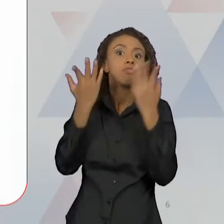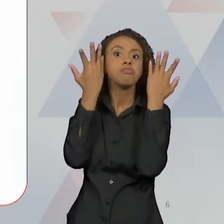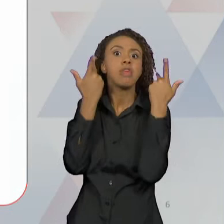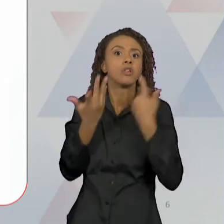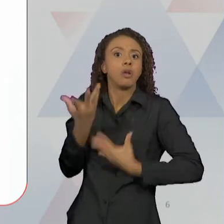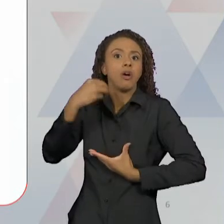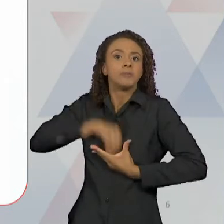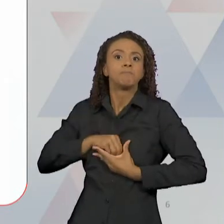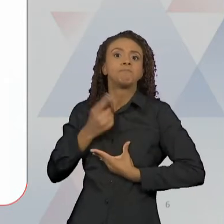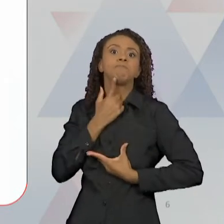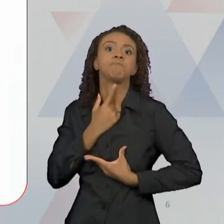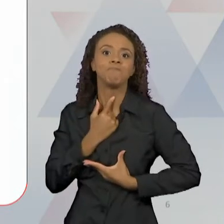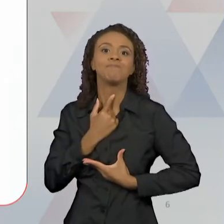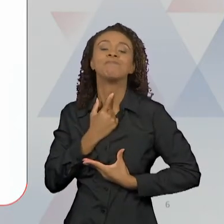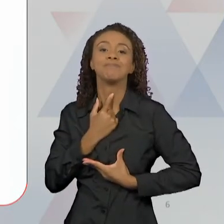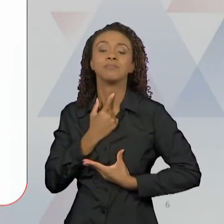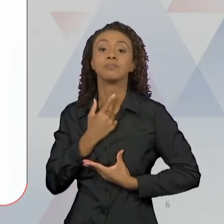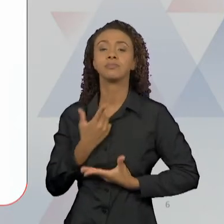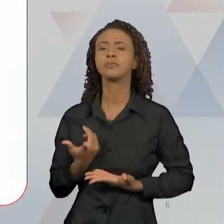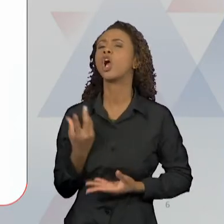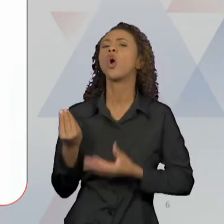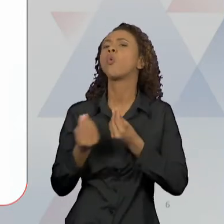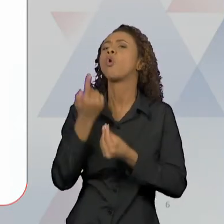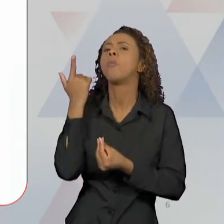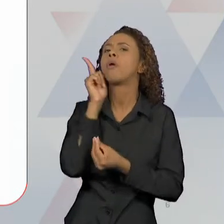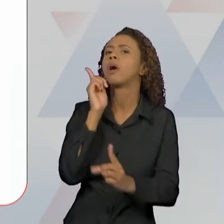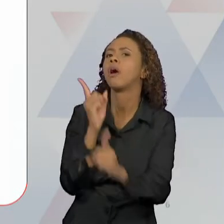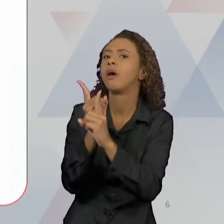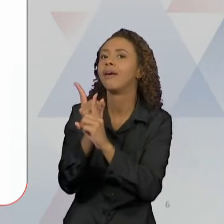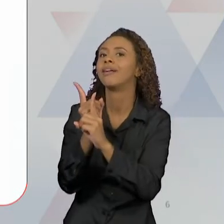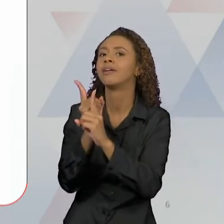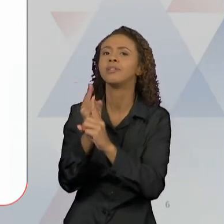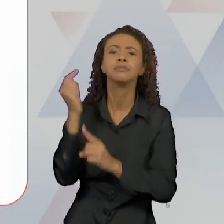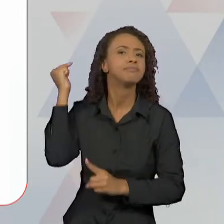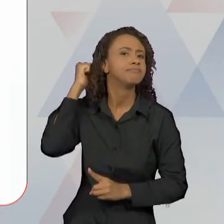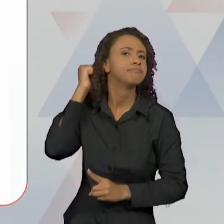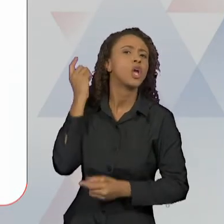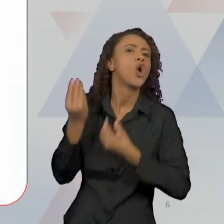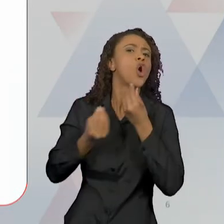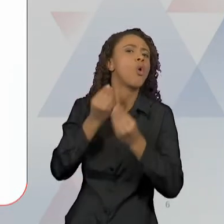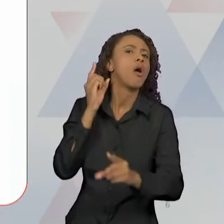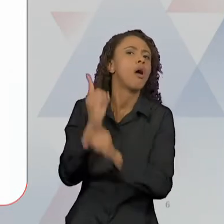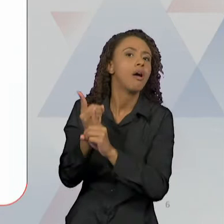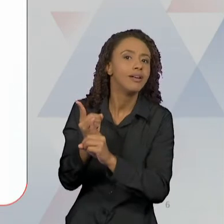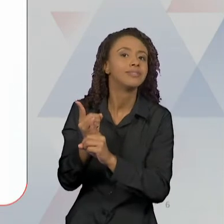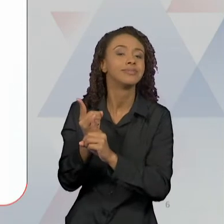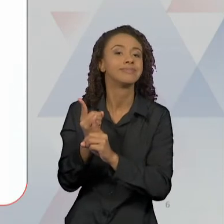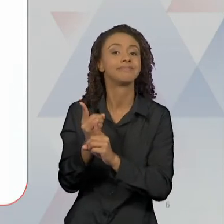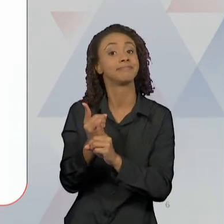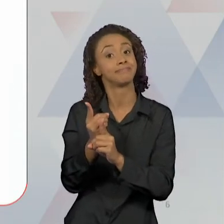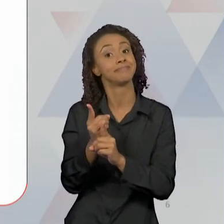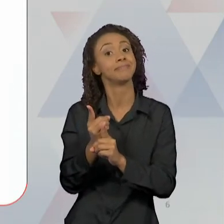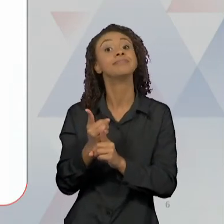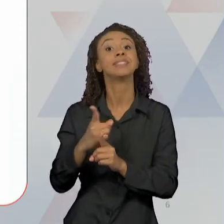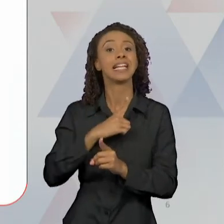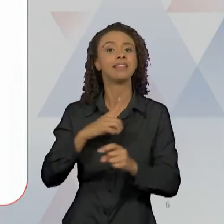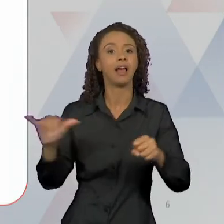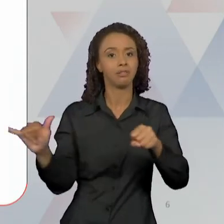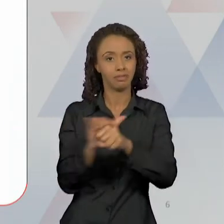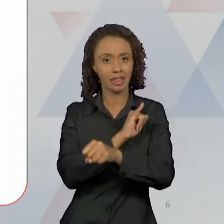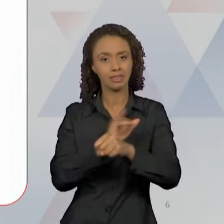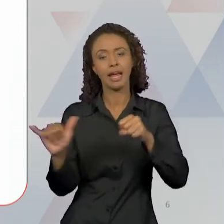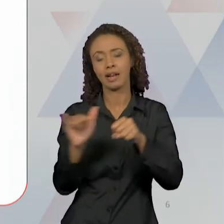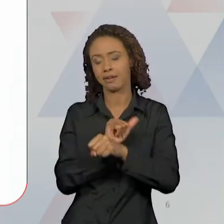A técnica para acessar esse inconsciente, a principal, mais